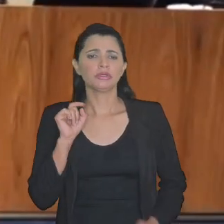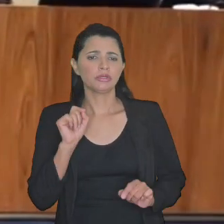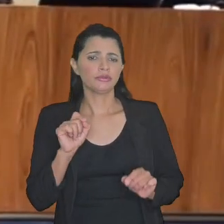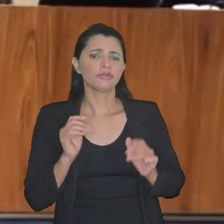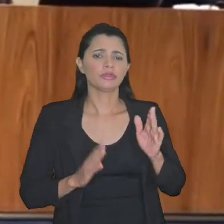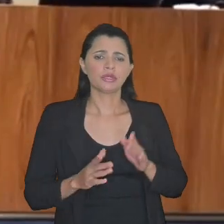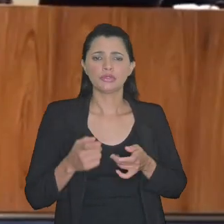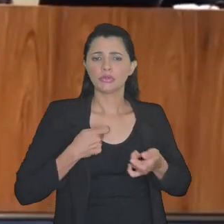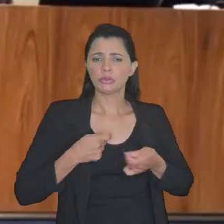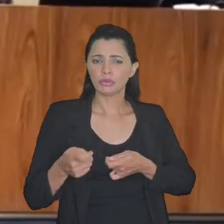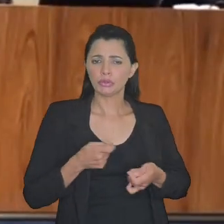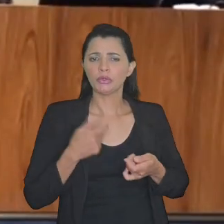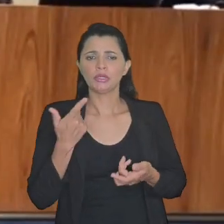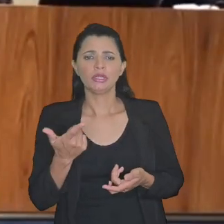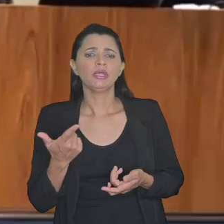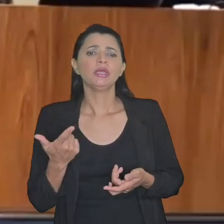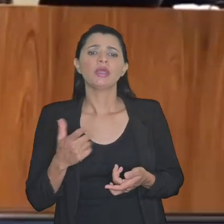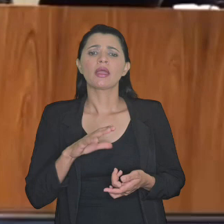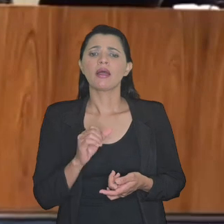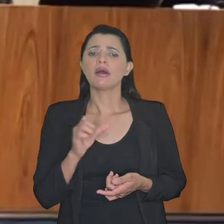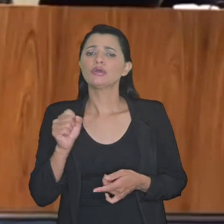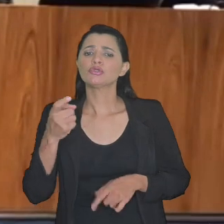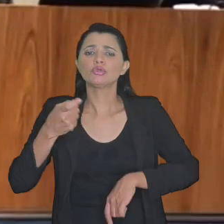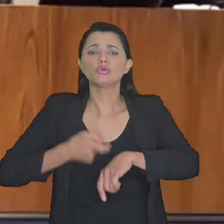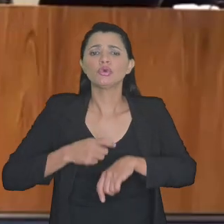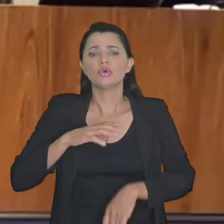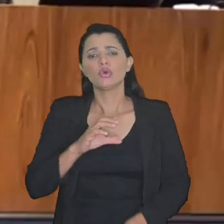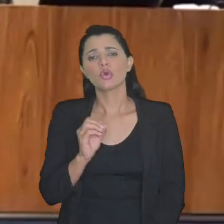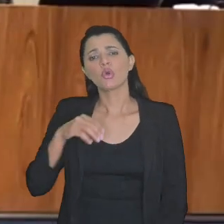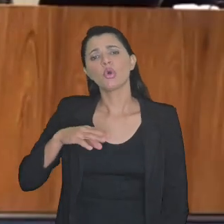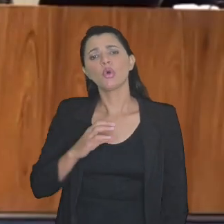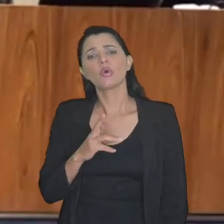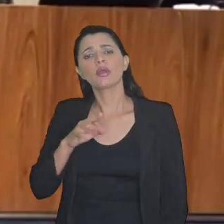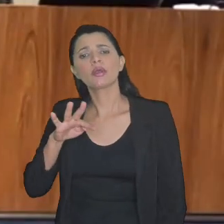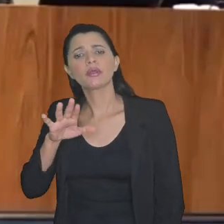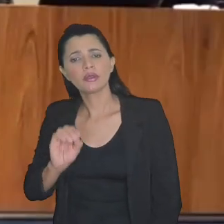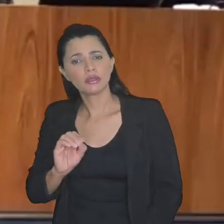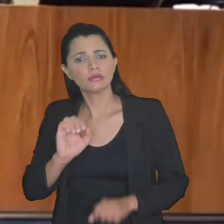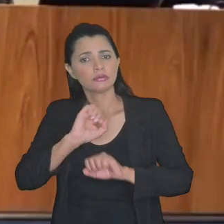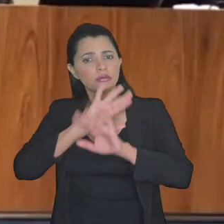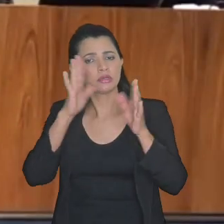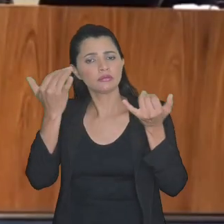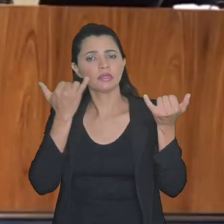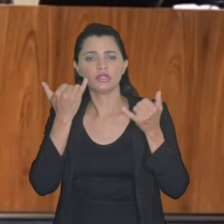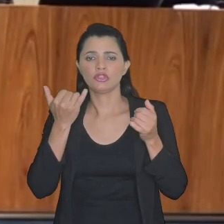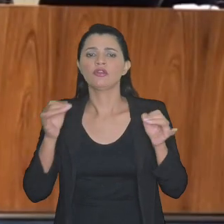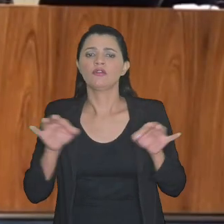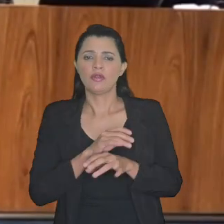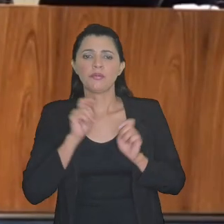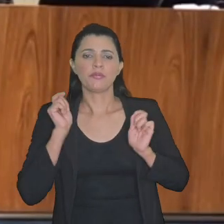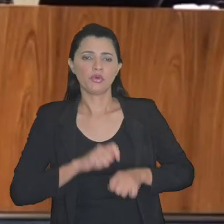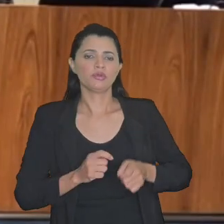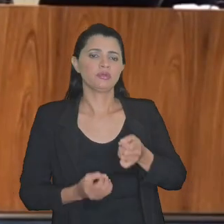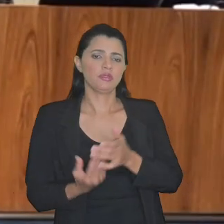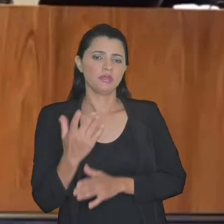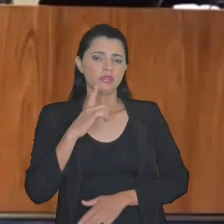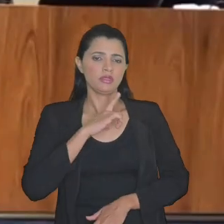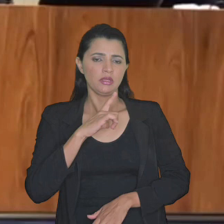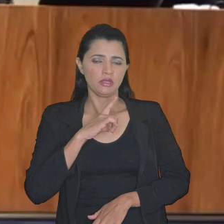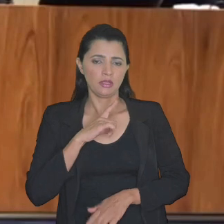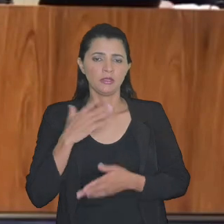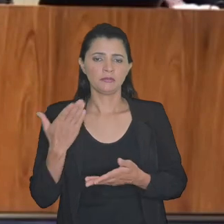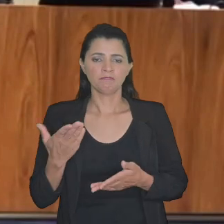aspecto importante exatamente esse problema do controle num caso concreto que essa é uma discussão que a transparência vai permitir que se